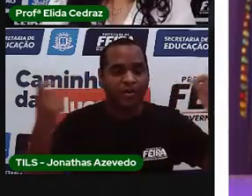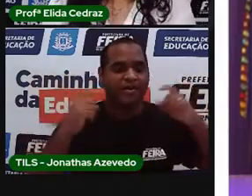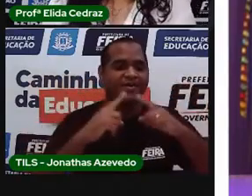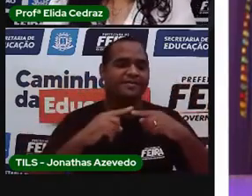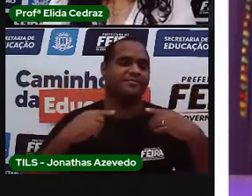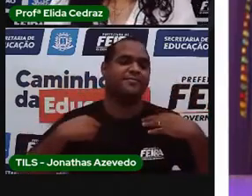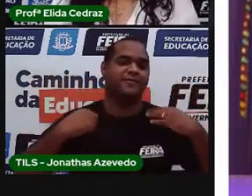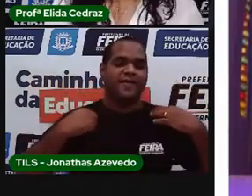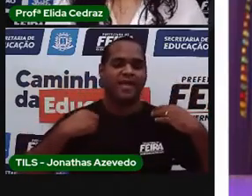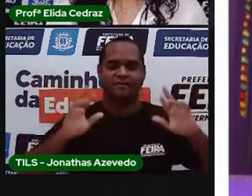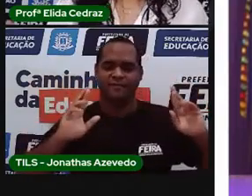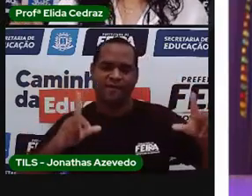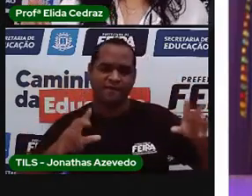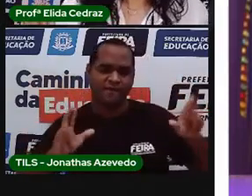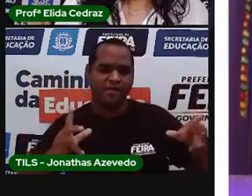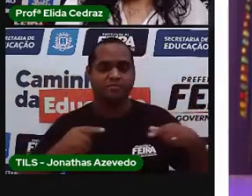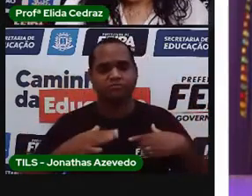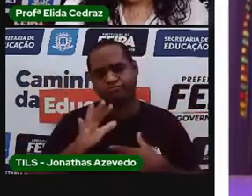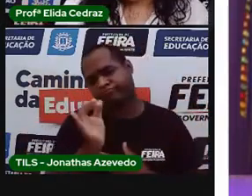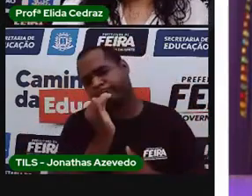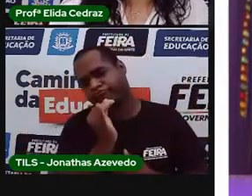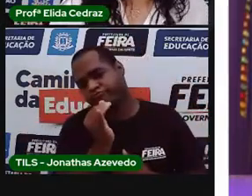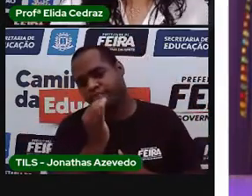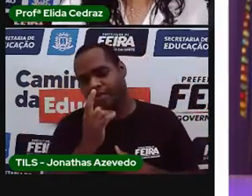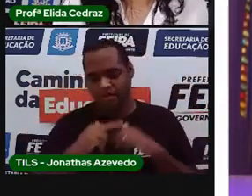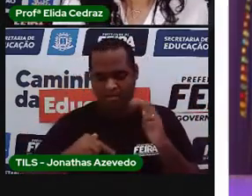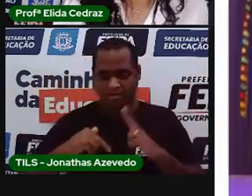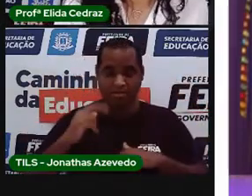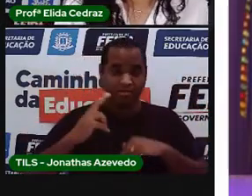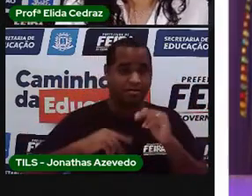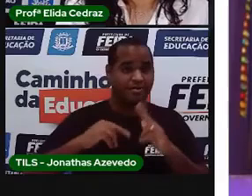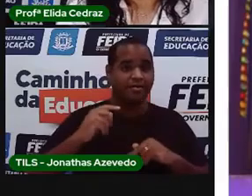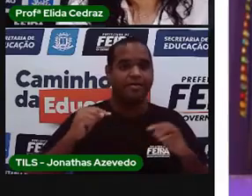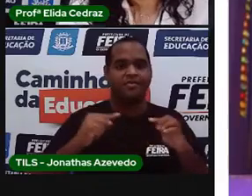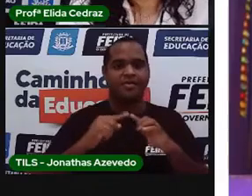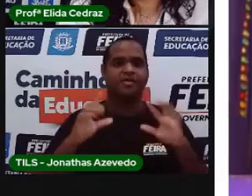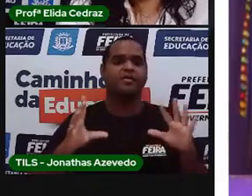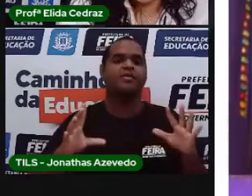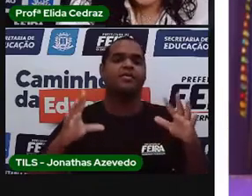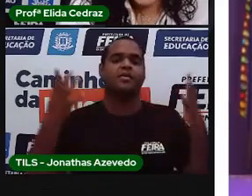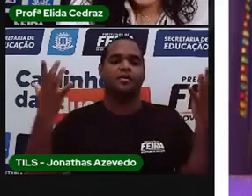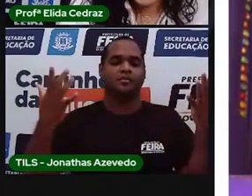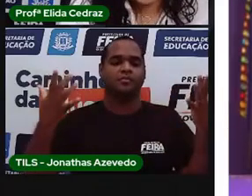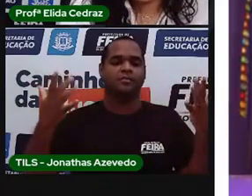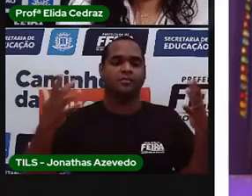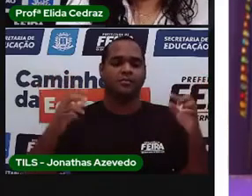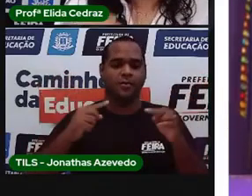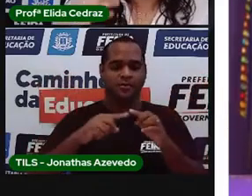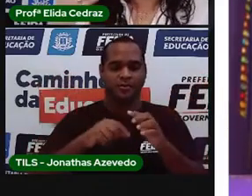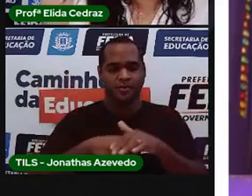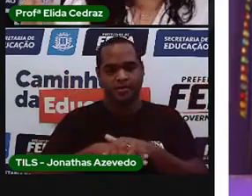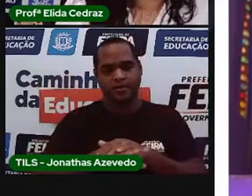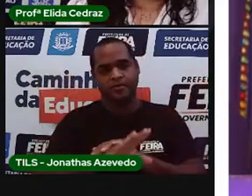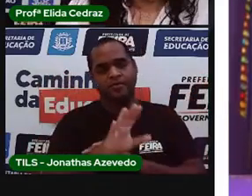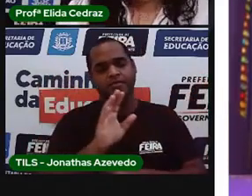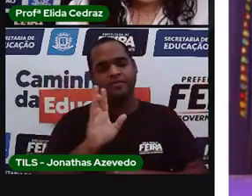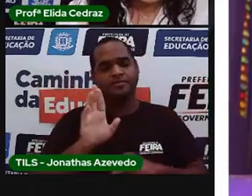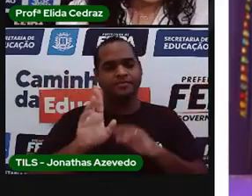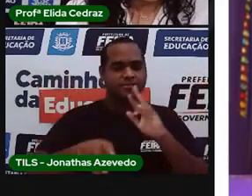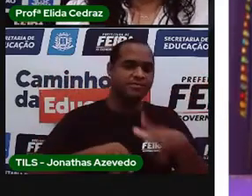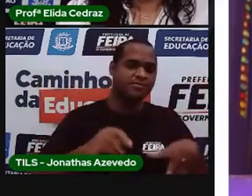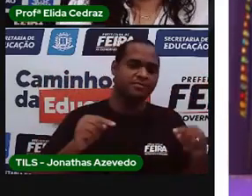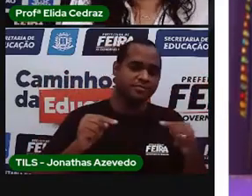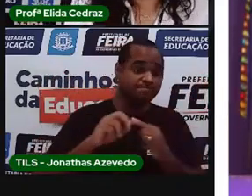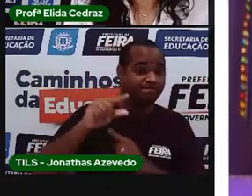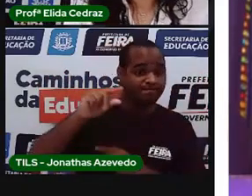vestir diferente. Mas o São João é uma festa de tradição. Ela é muito